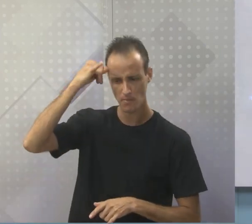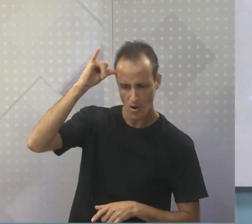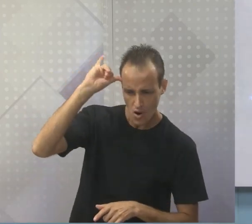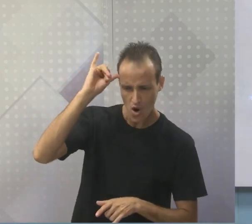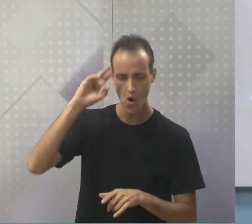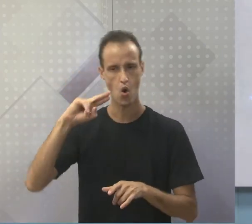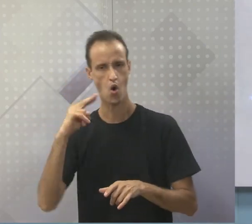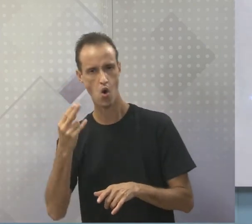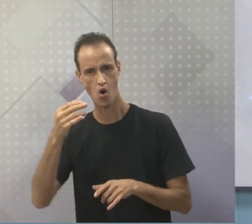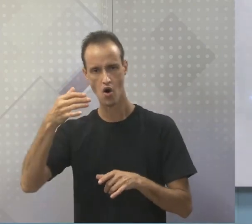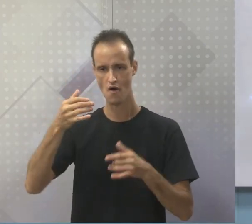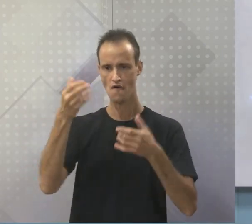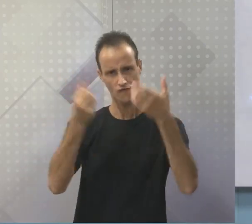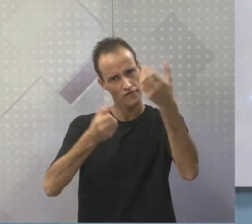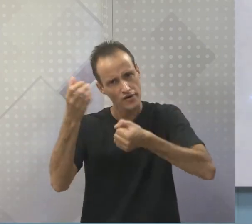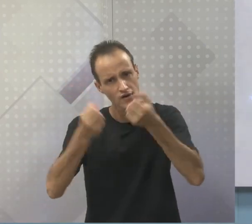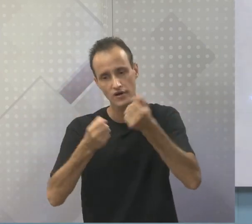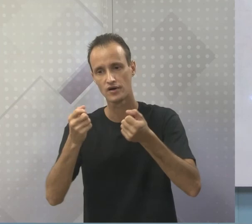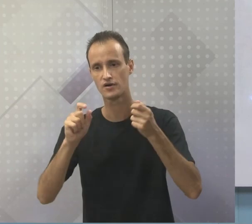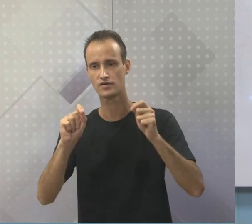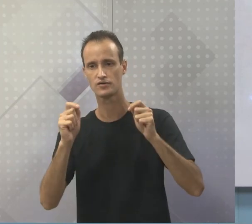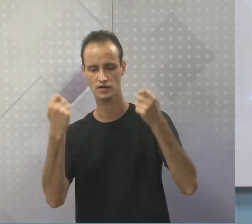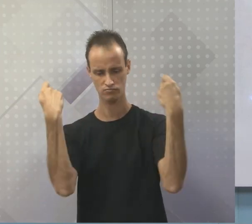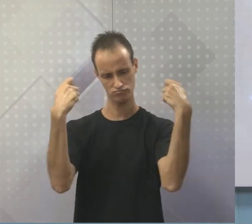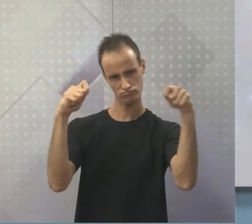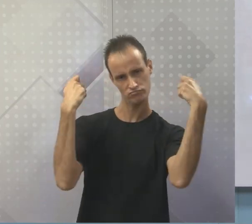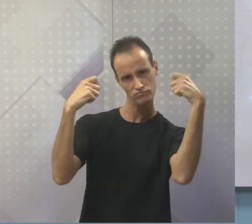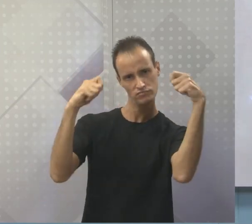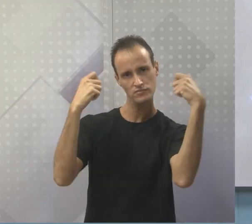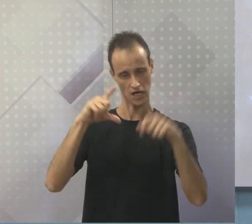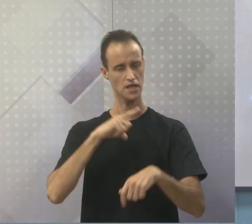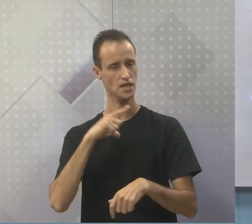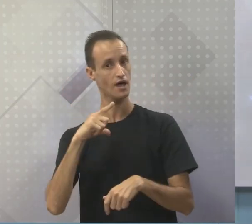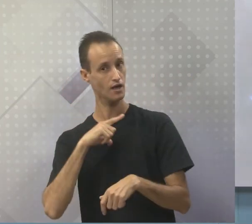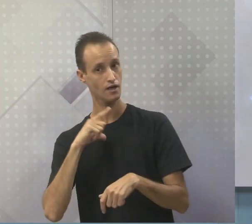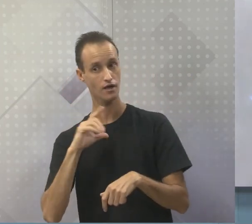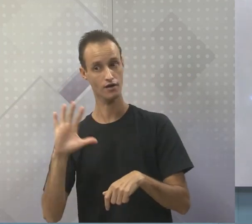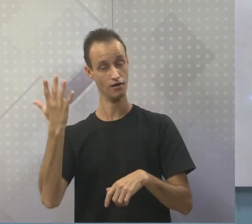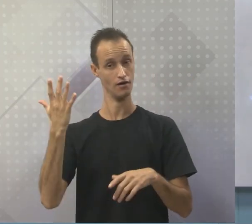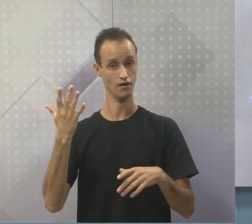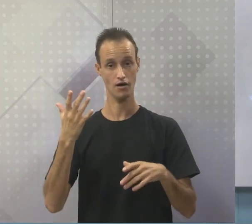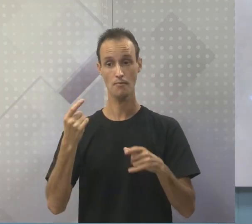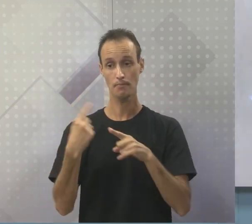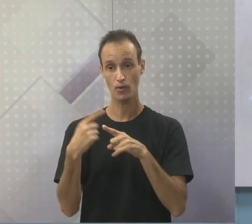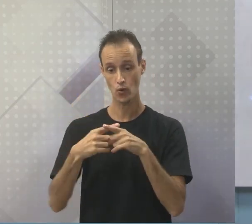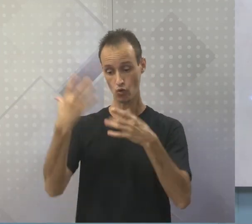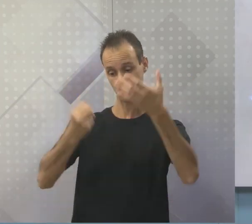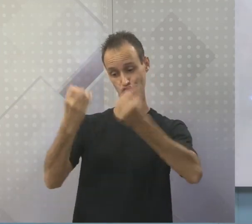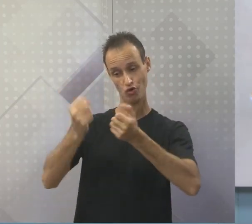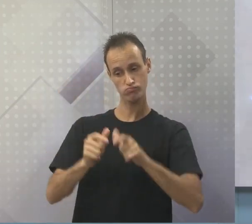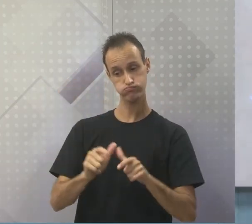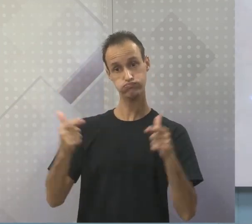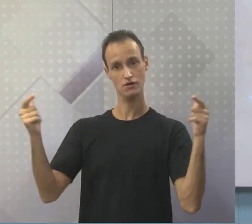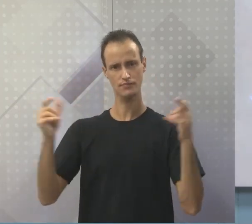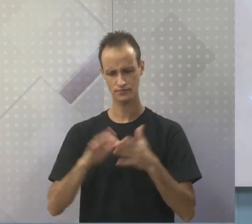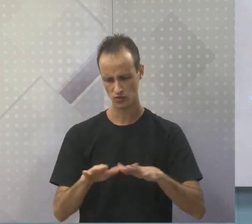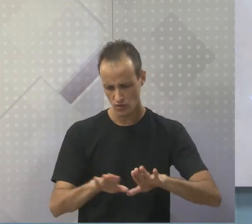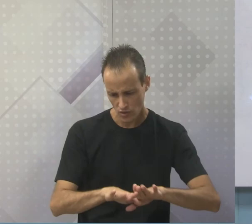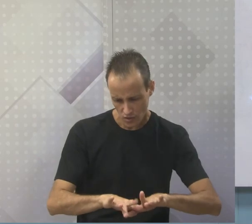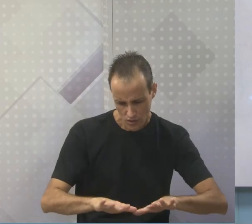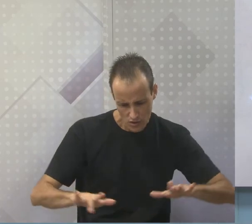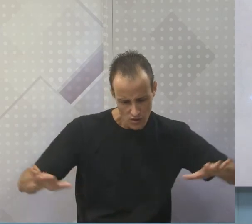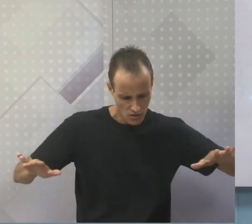uma vaca leiteira, para produzir mais leite e aí tem uma reprodução maior. Olha aí! Então, o chão é